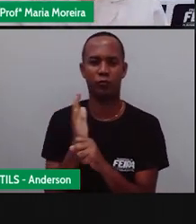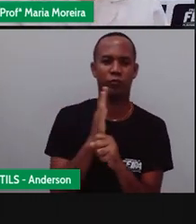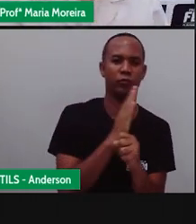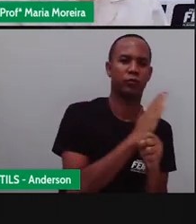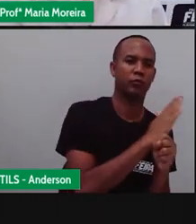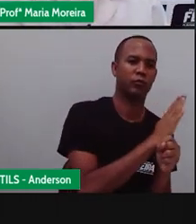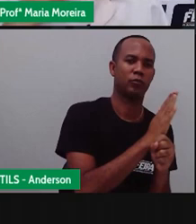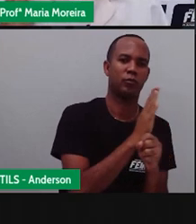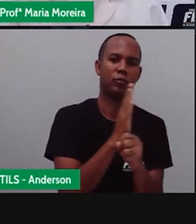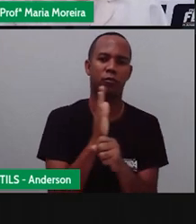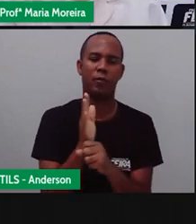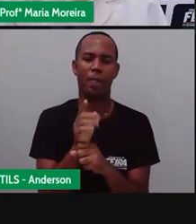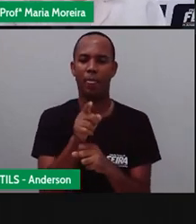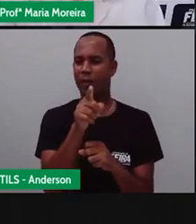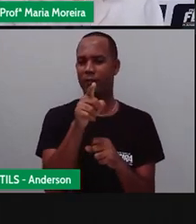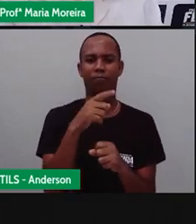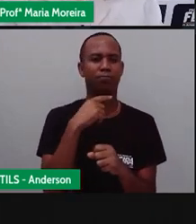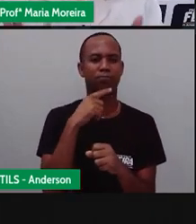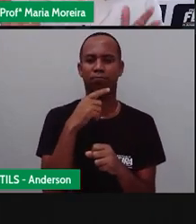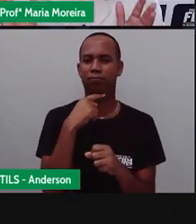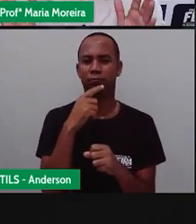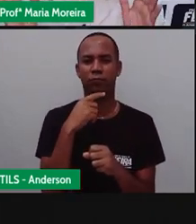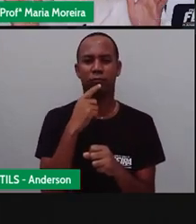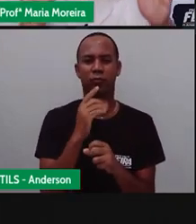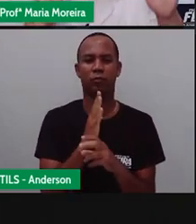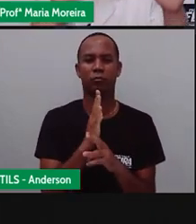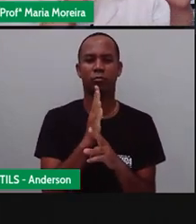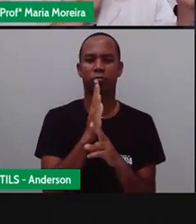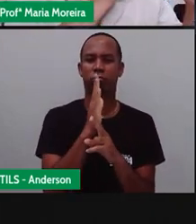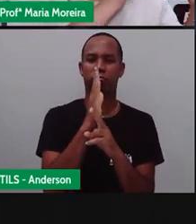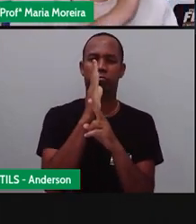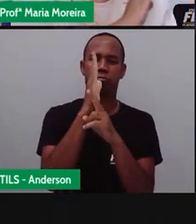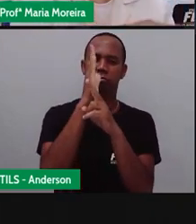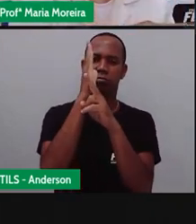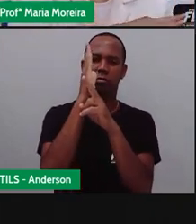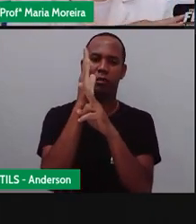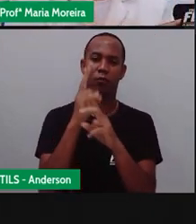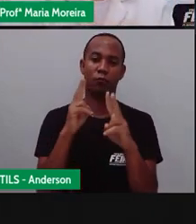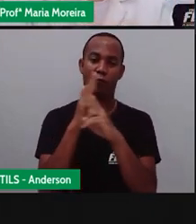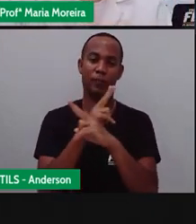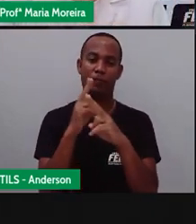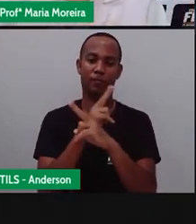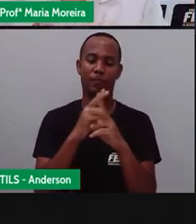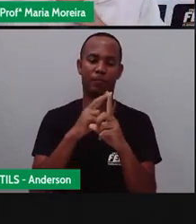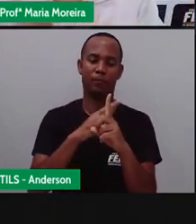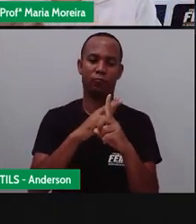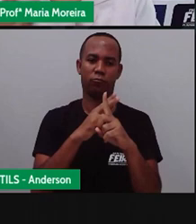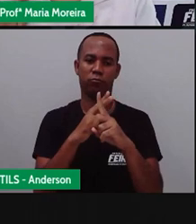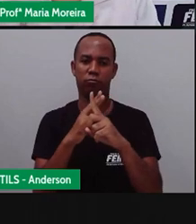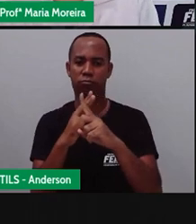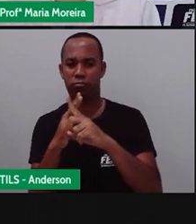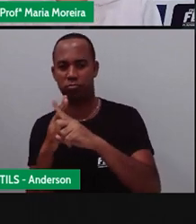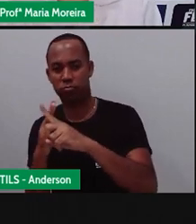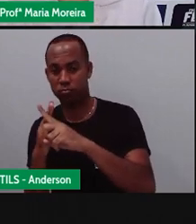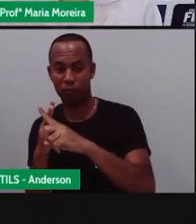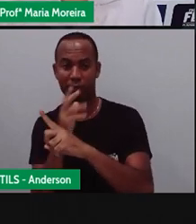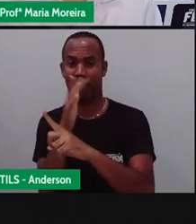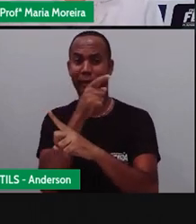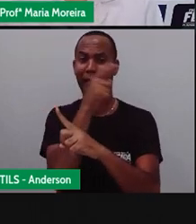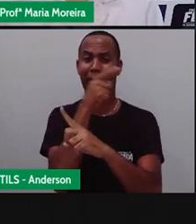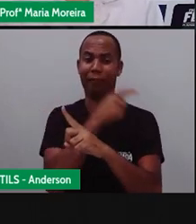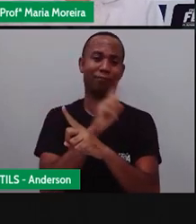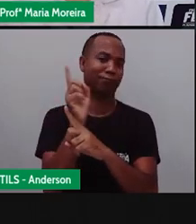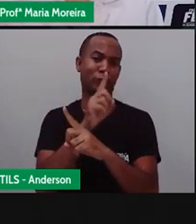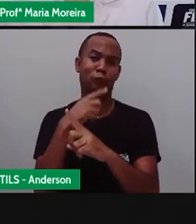rota, não é isso? O balão, não, você vai subindo. Aí o vento bateu. E aí era muito mais difícil, né, isso,